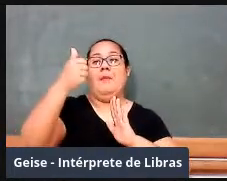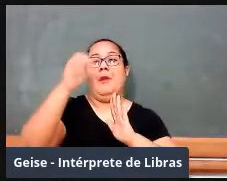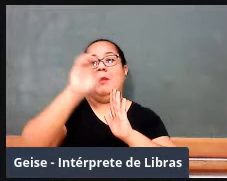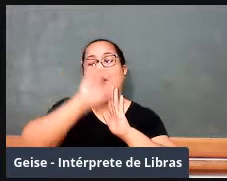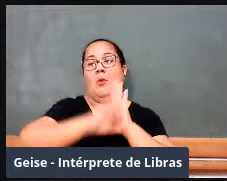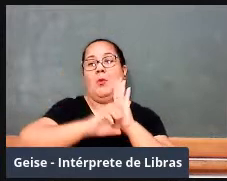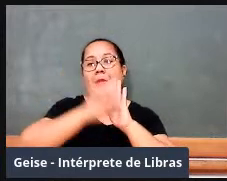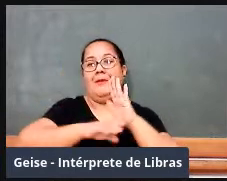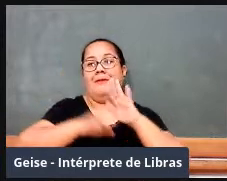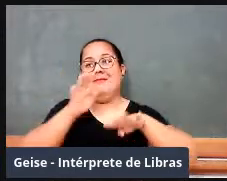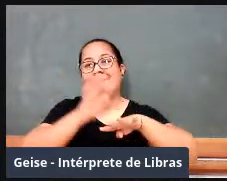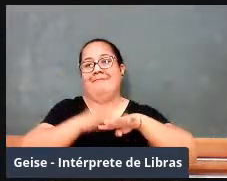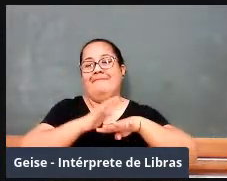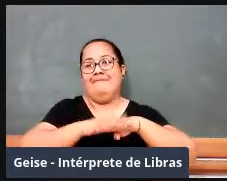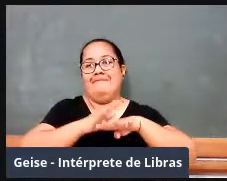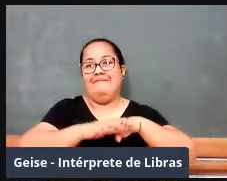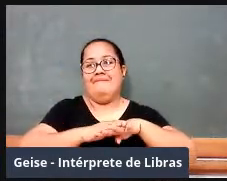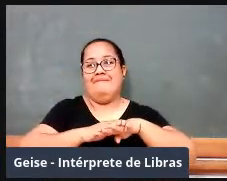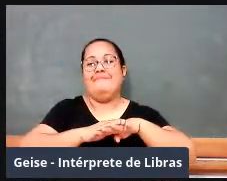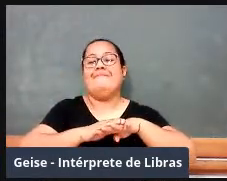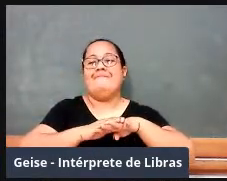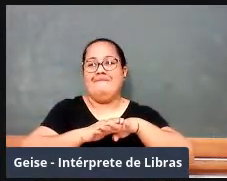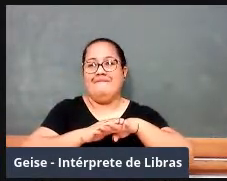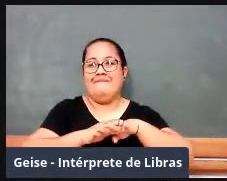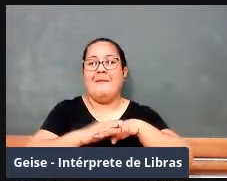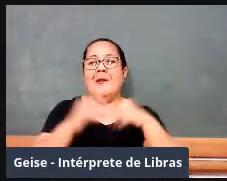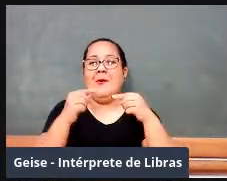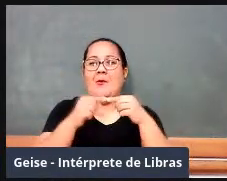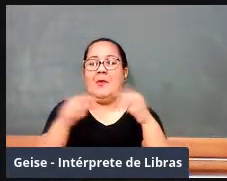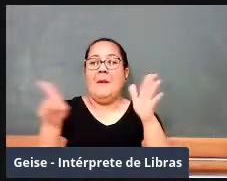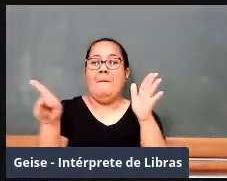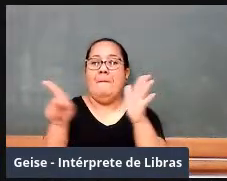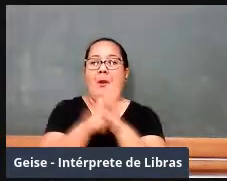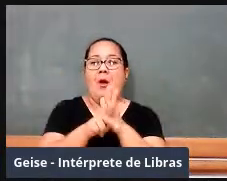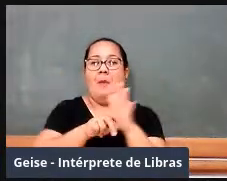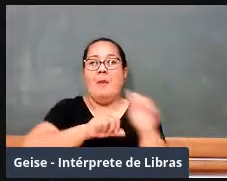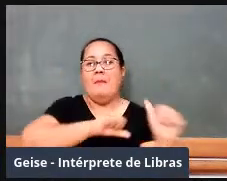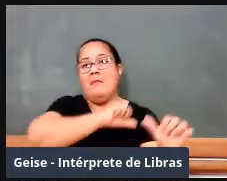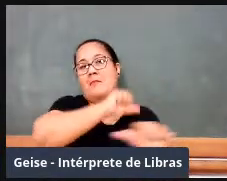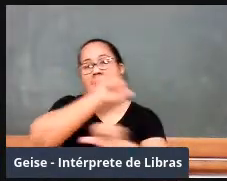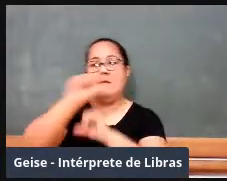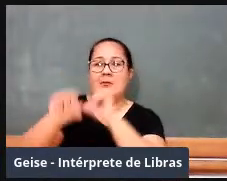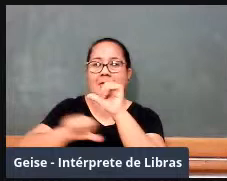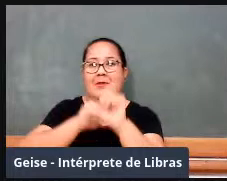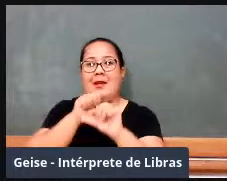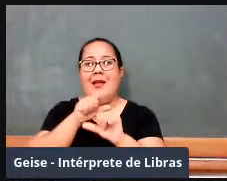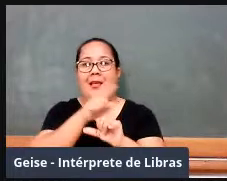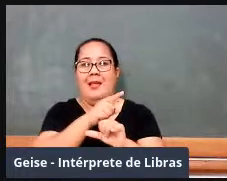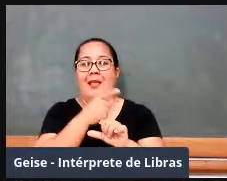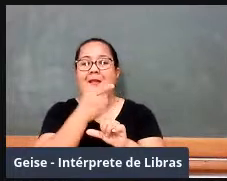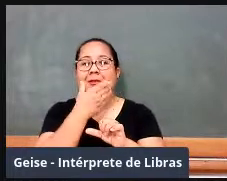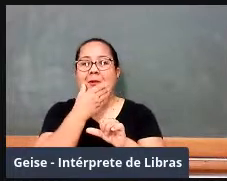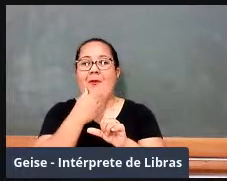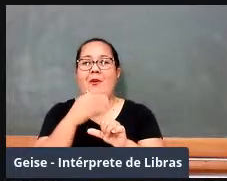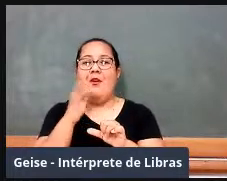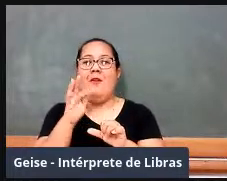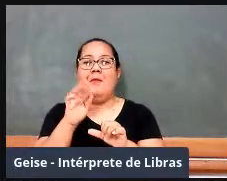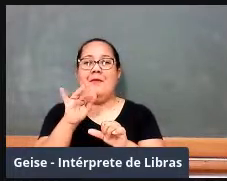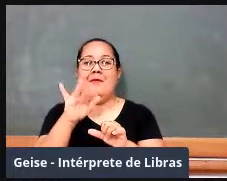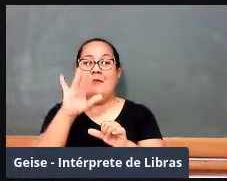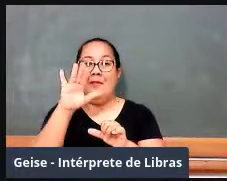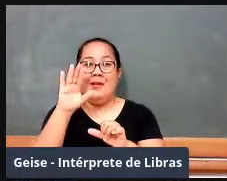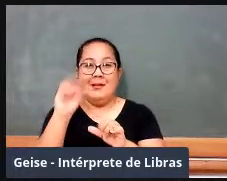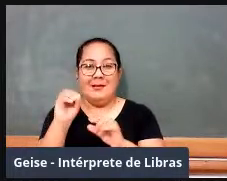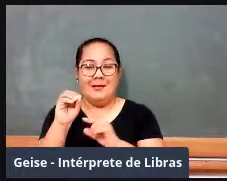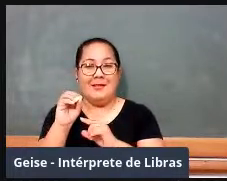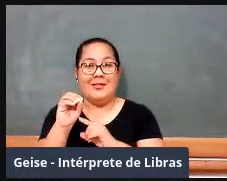Matemática que está dentro da chamada Reforma Francisco Campos, que foi editado em 1931, né?